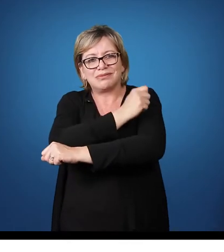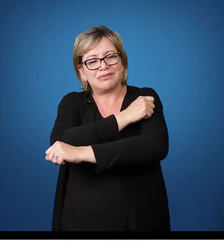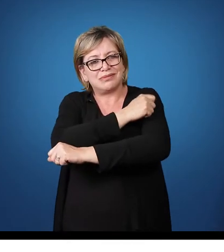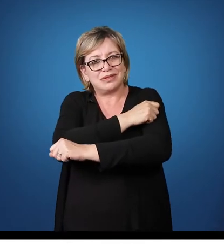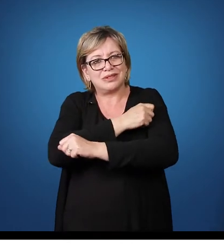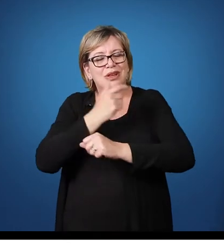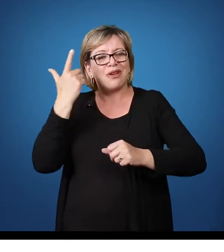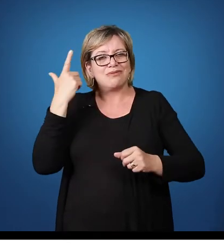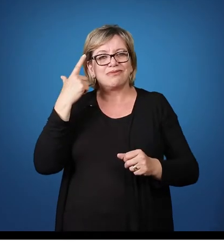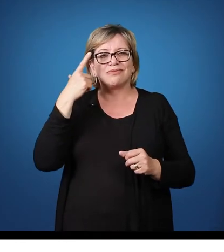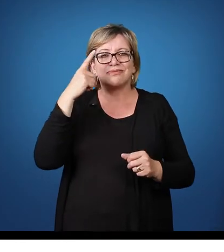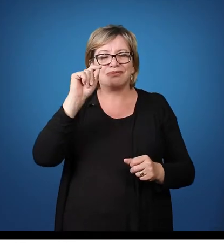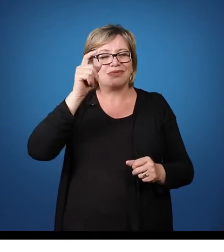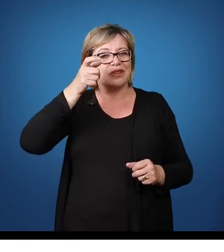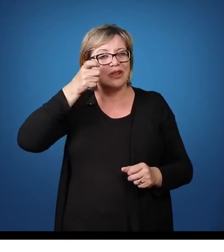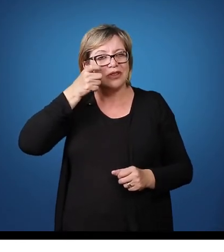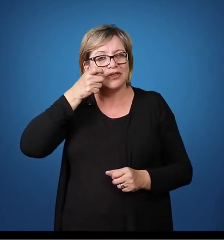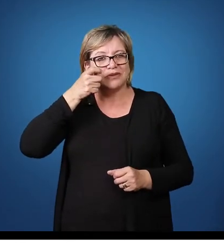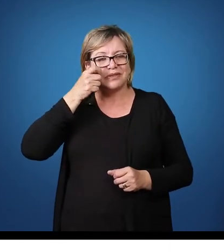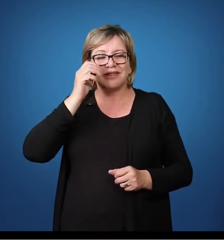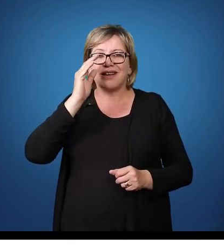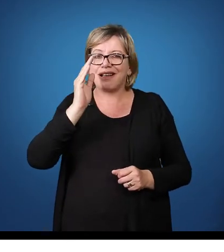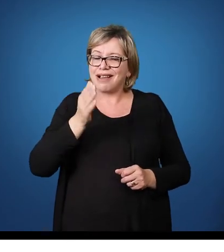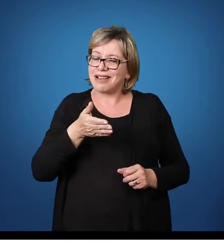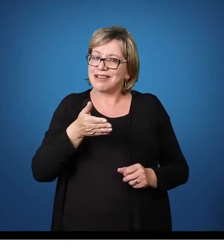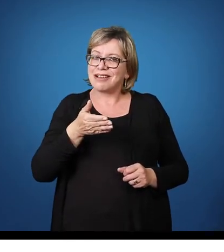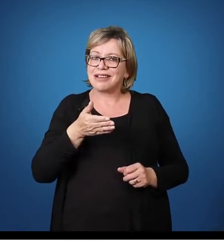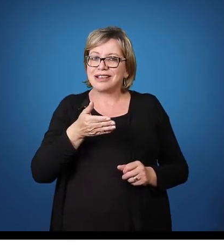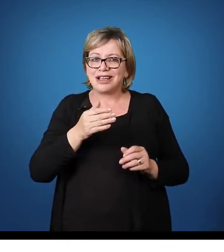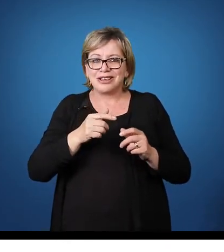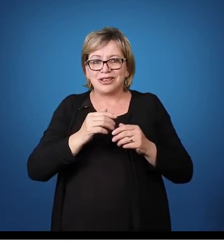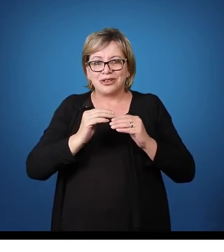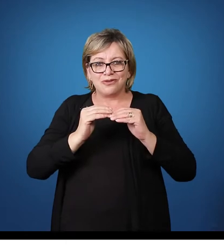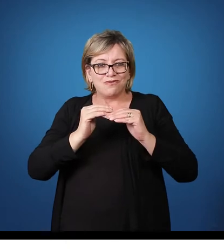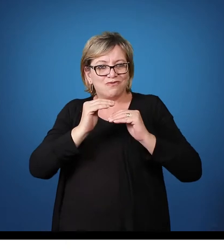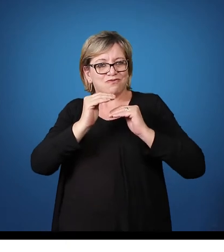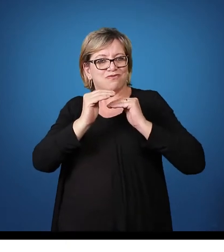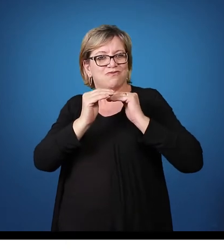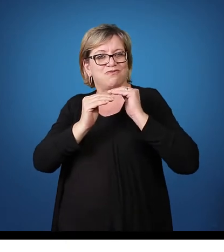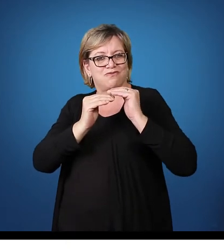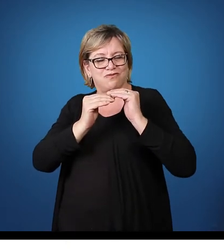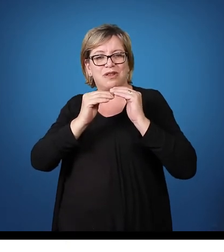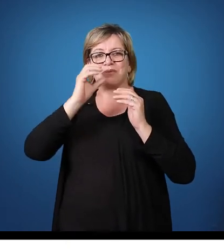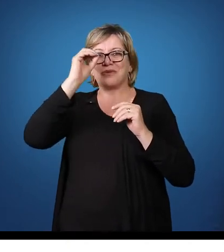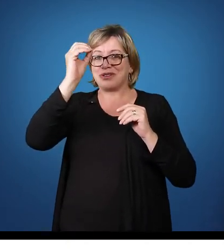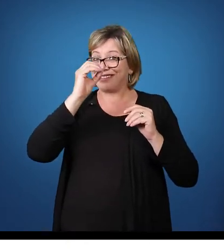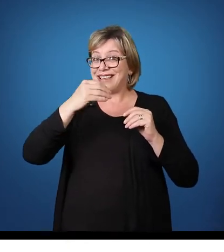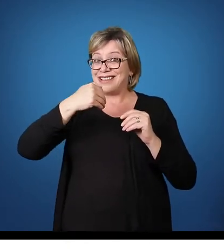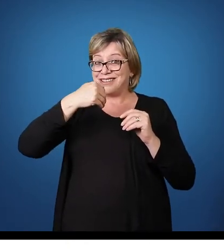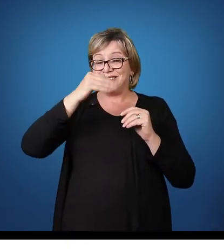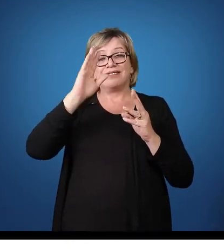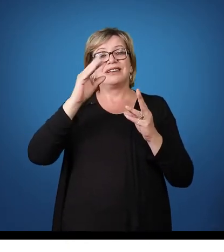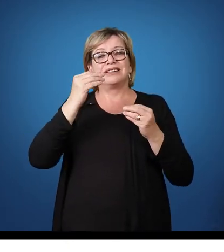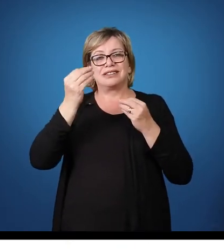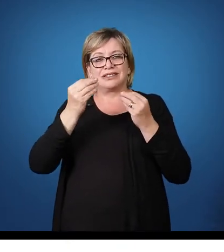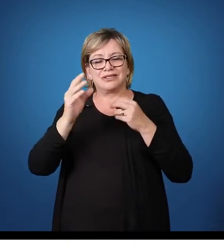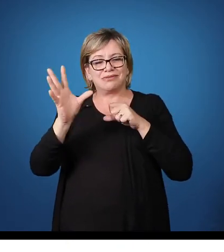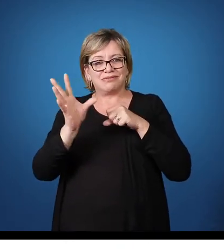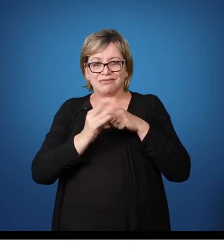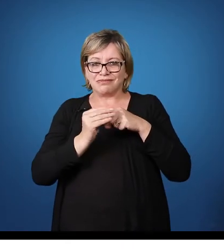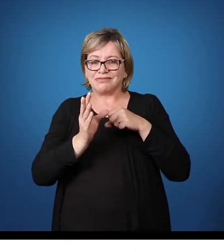nós conseguimos observar eles já aumentaram a sua porcentagem em relação ao